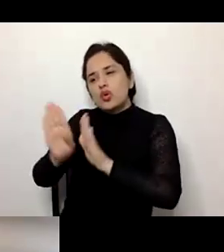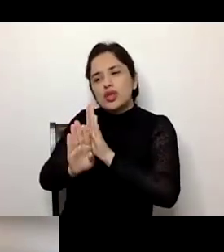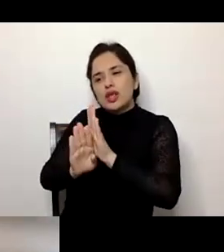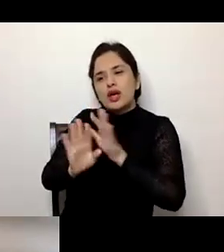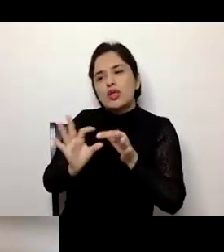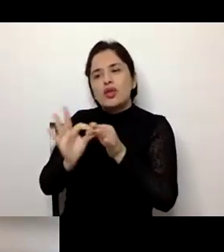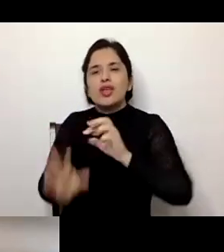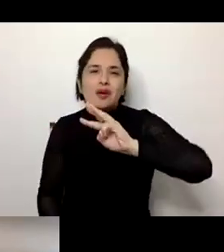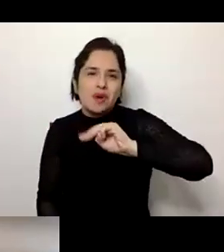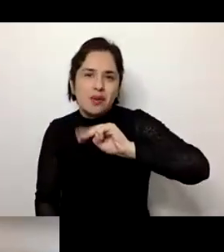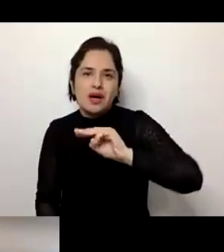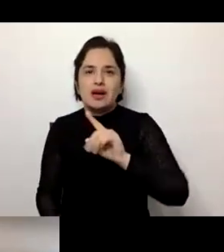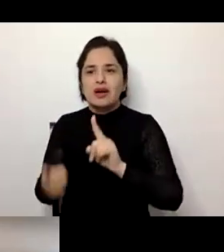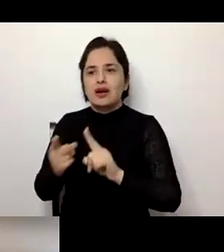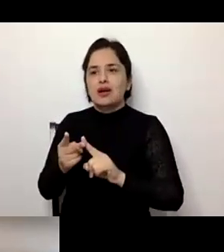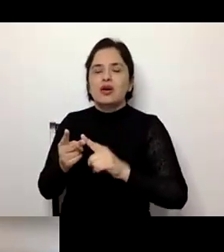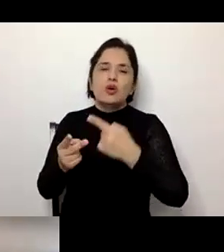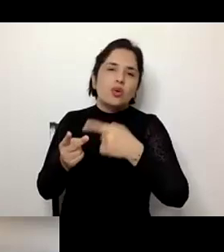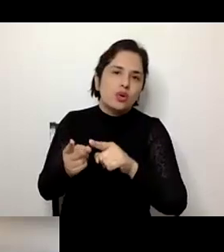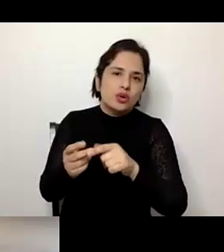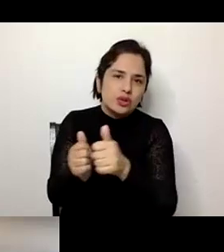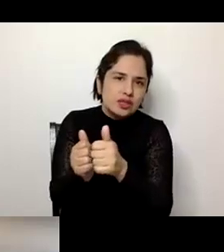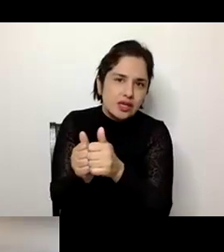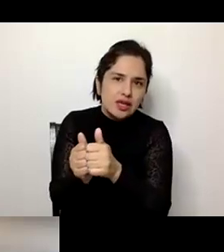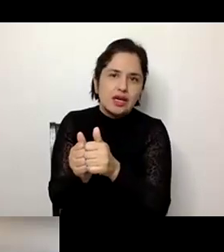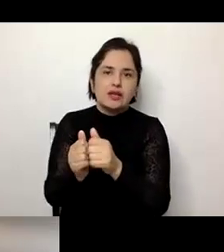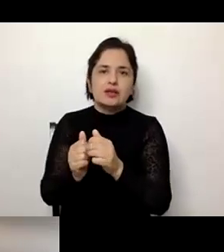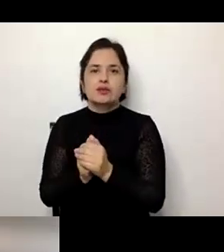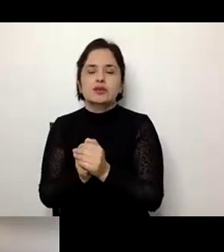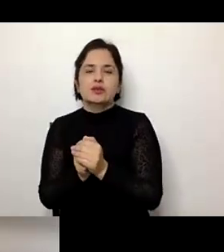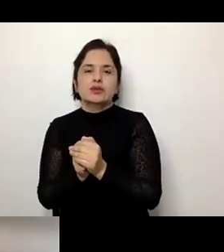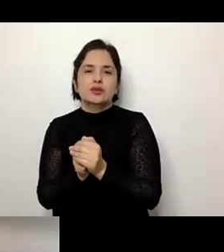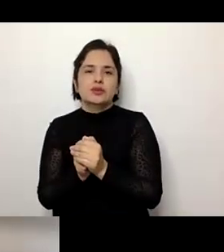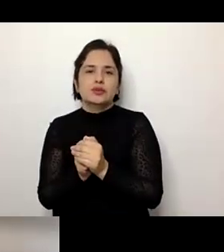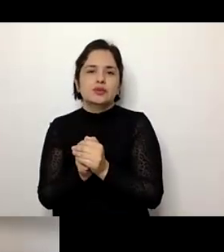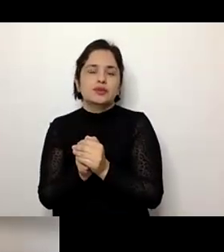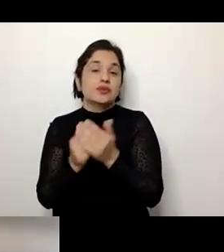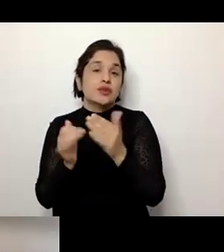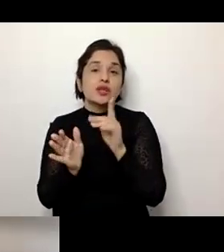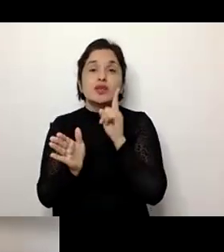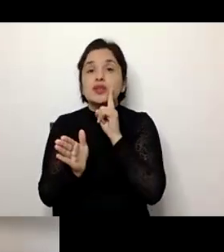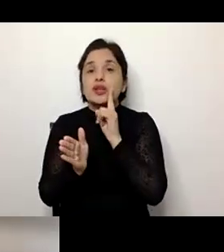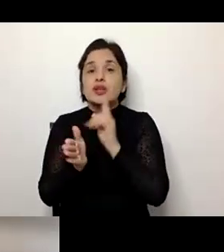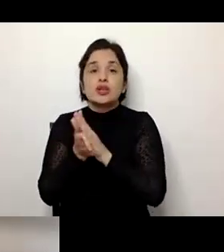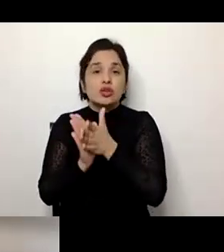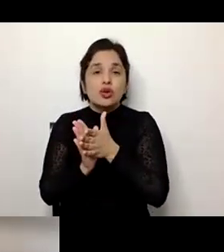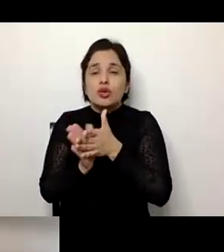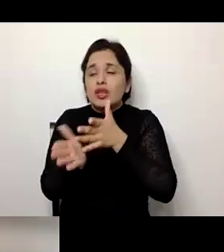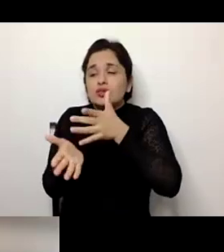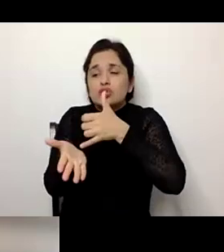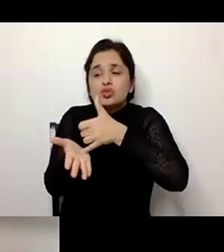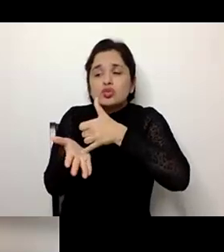ou por um irmão mais velho, ou seja, nós temos um idoso que já tem toda a sua fragilidade